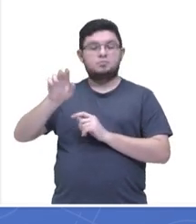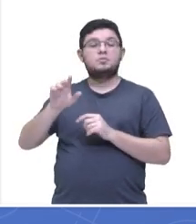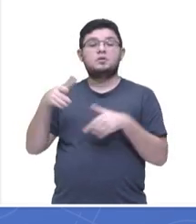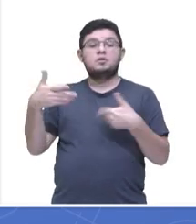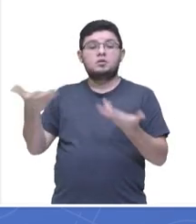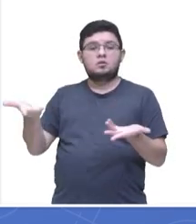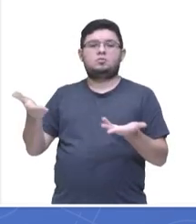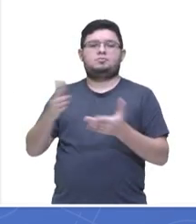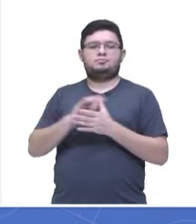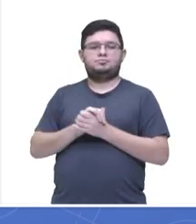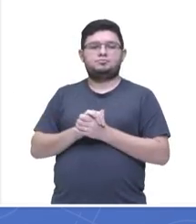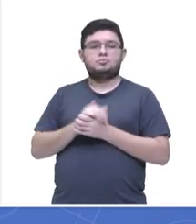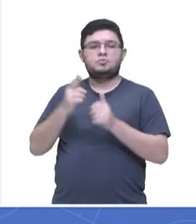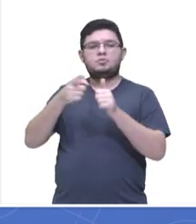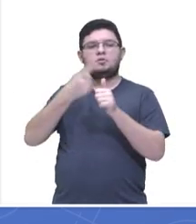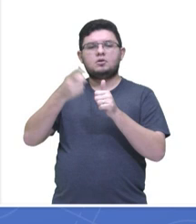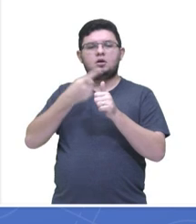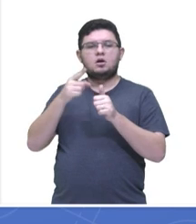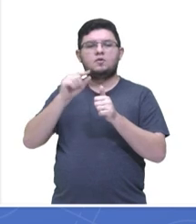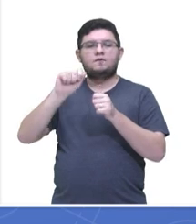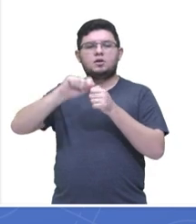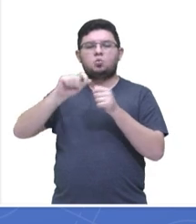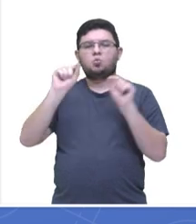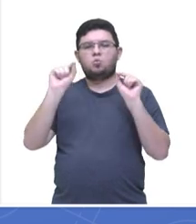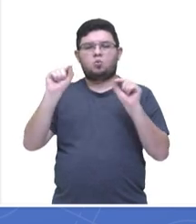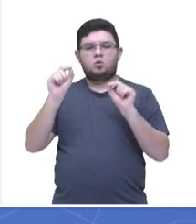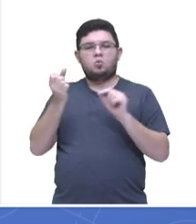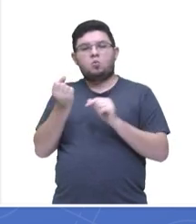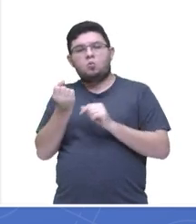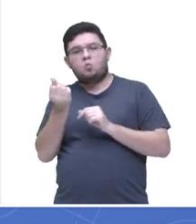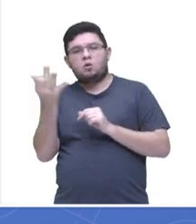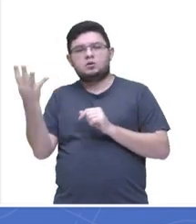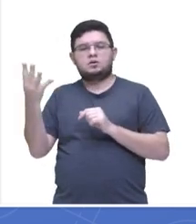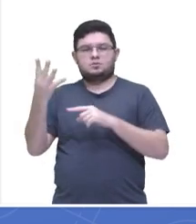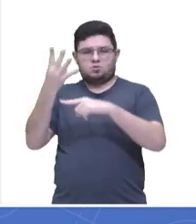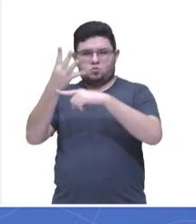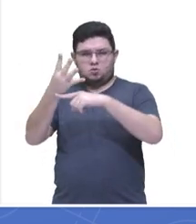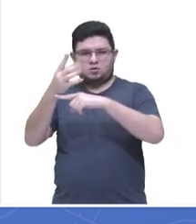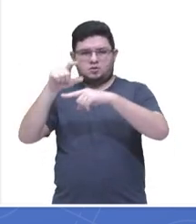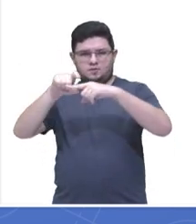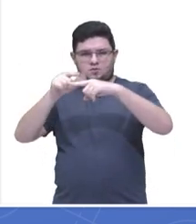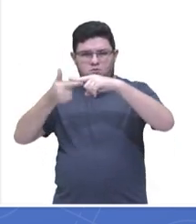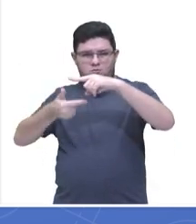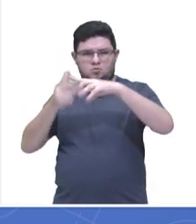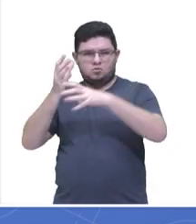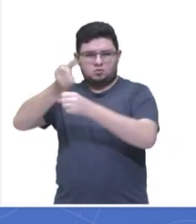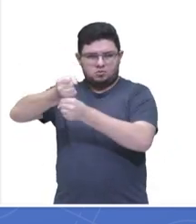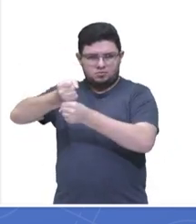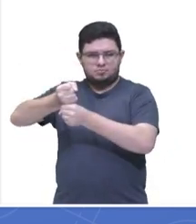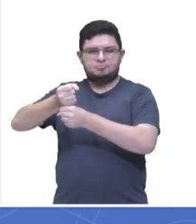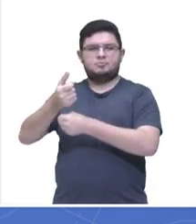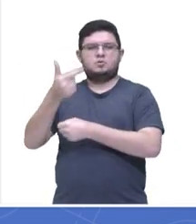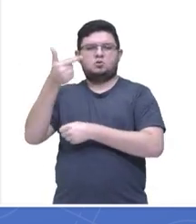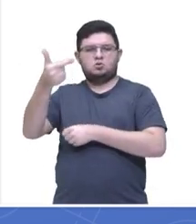Eu vou pegar, primeiro passo é a quantidade dividido por dois, que é igual a dois,